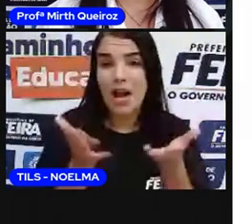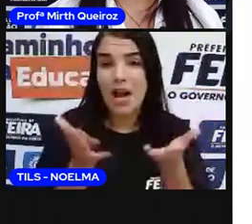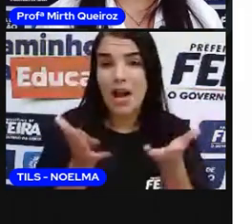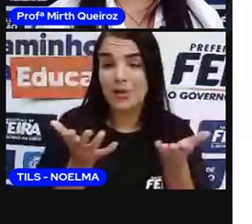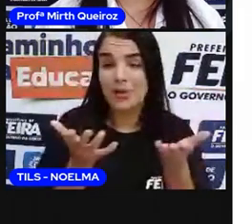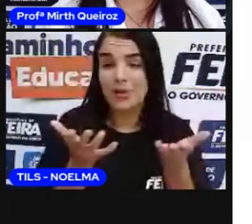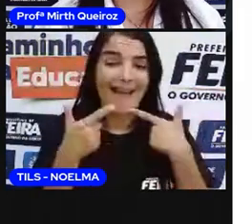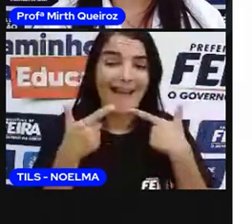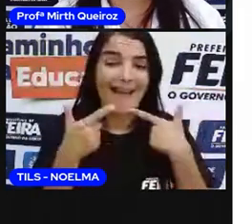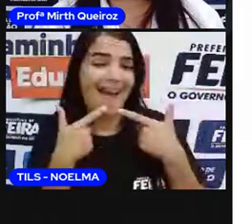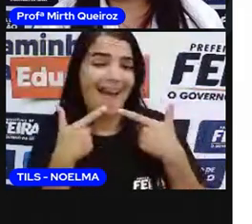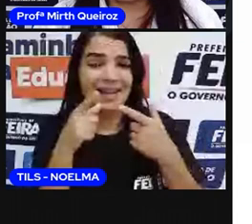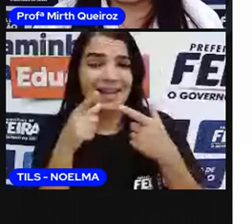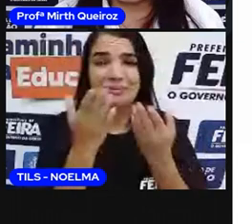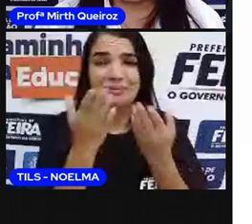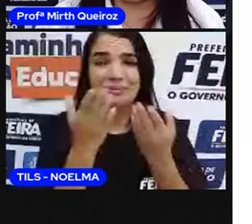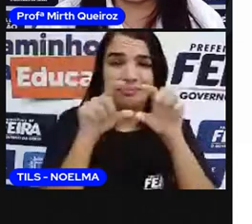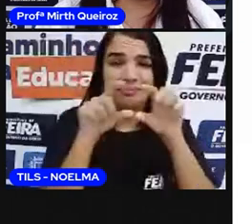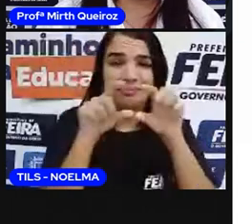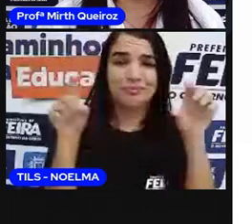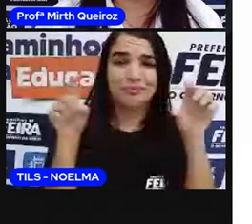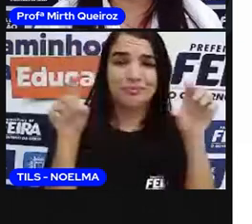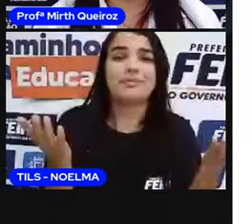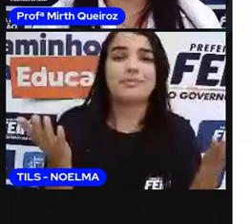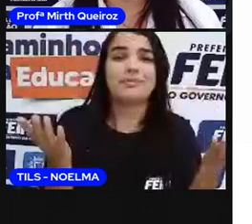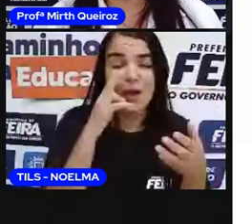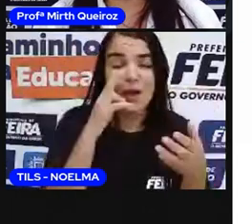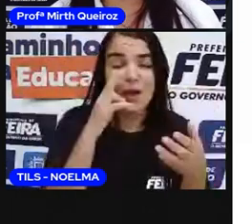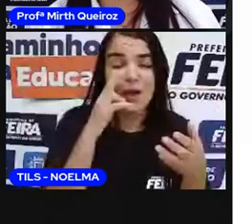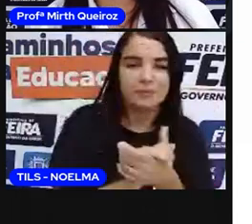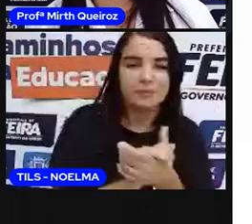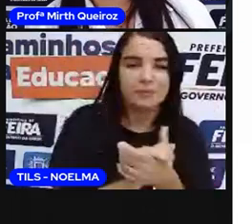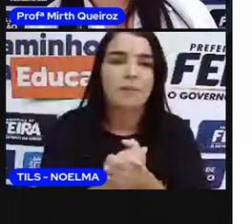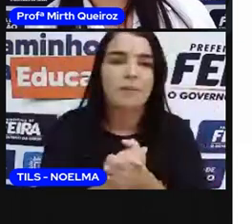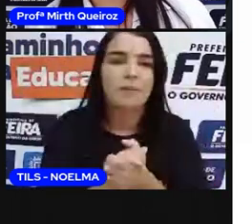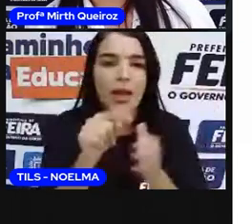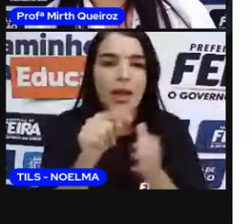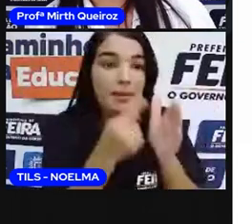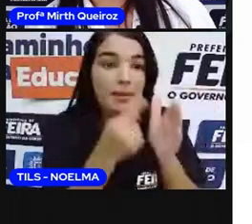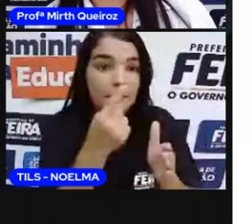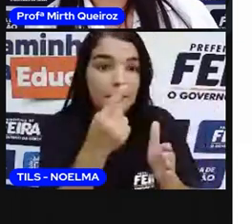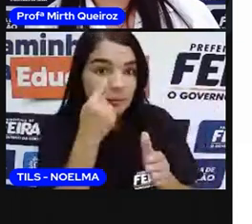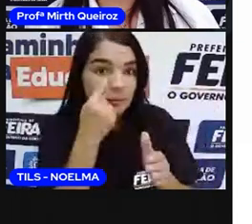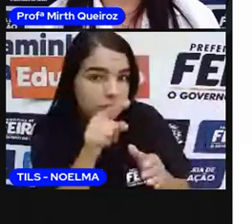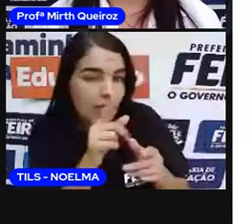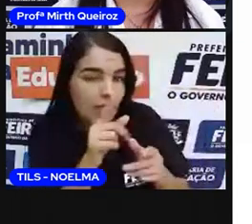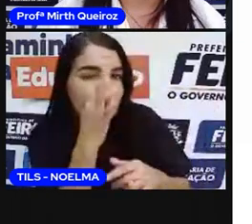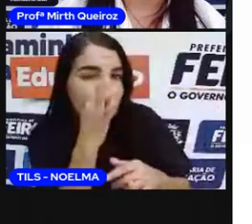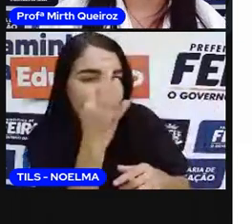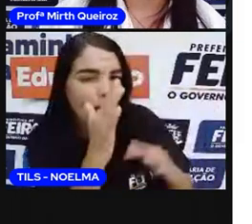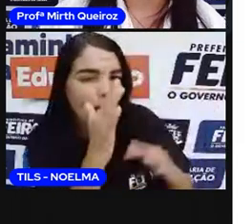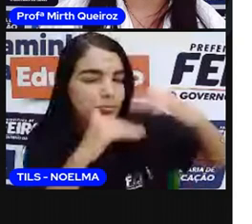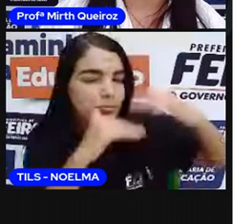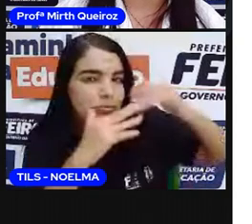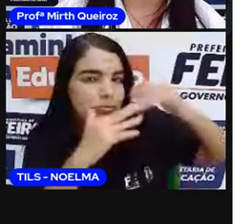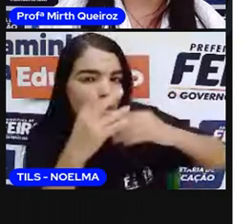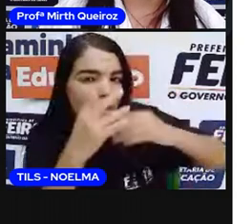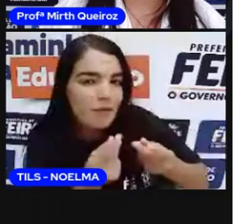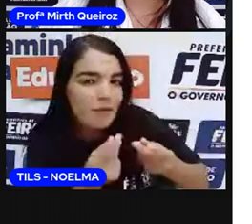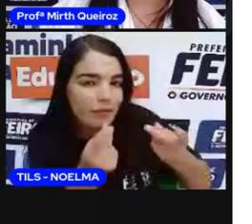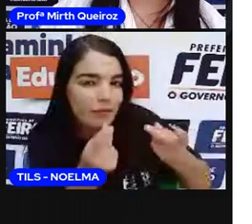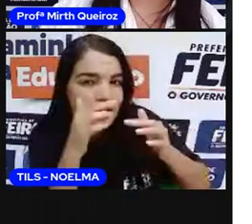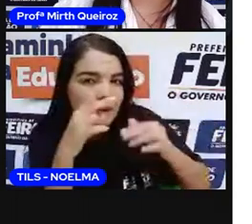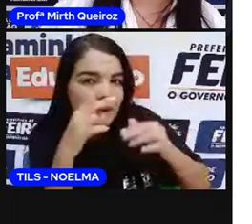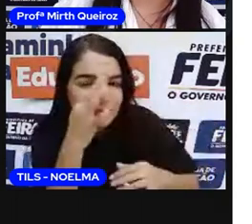E onde é que está o o ou na sua tirinha? Observe esse tipo. Primeiro tem ali, floresca, né? Aí alguém diz,